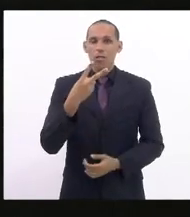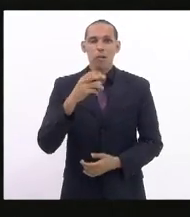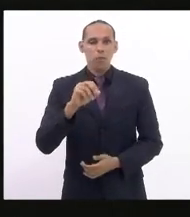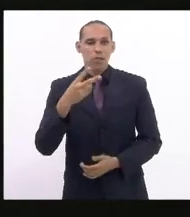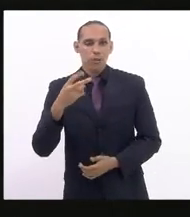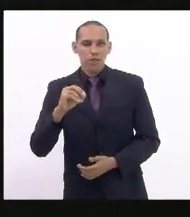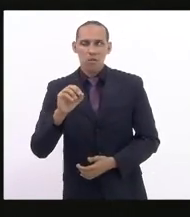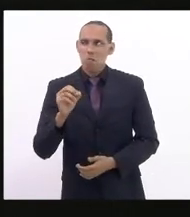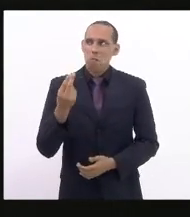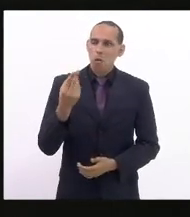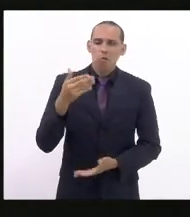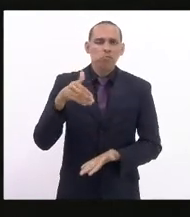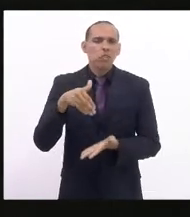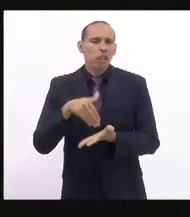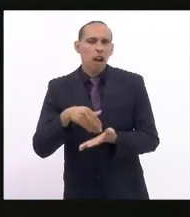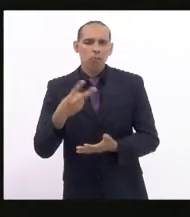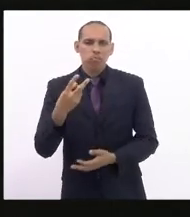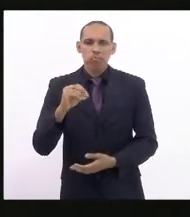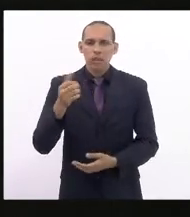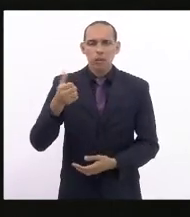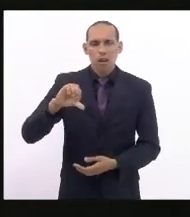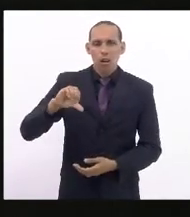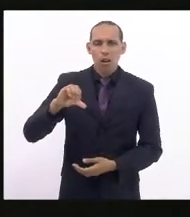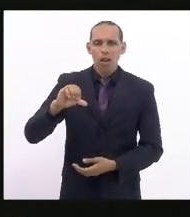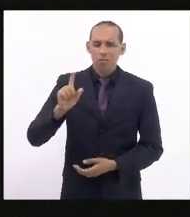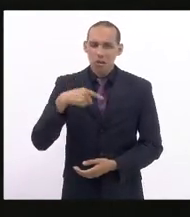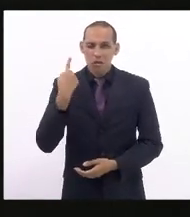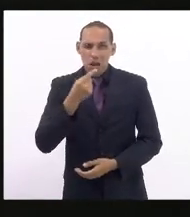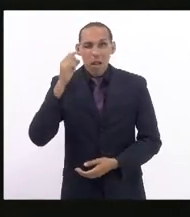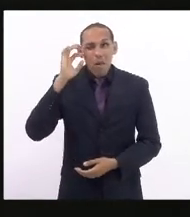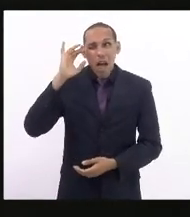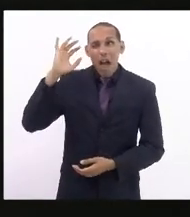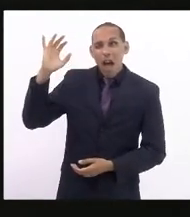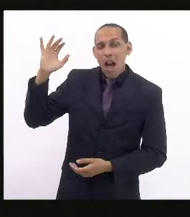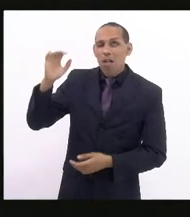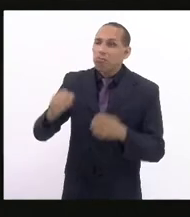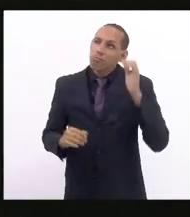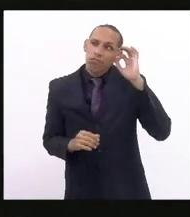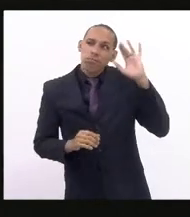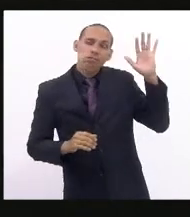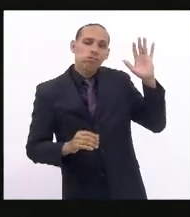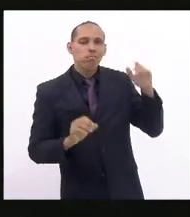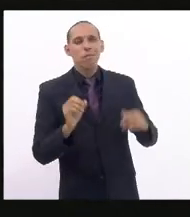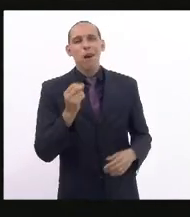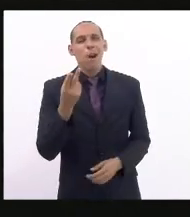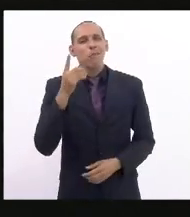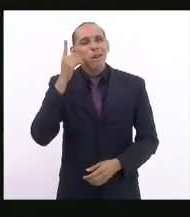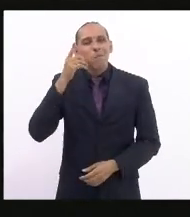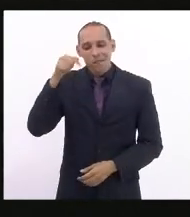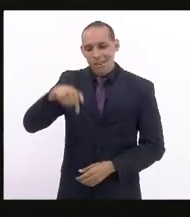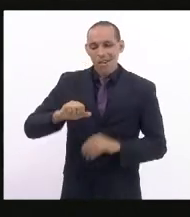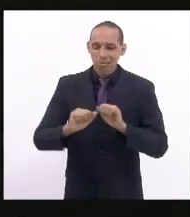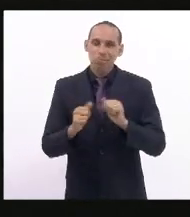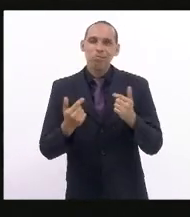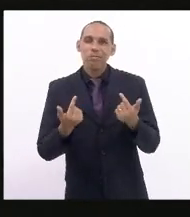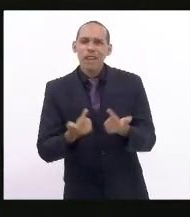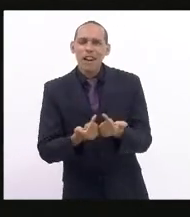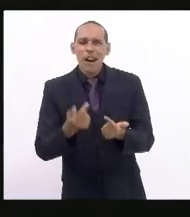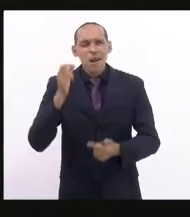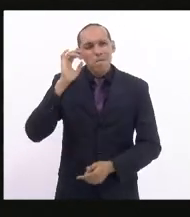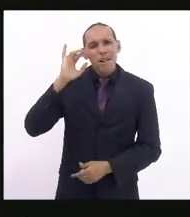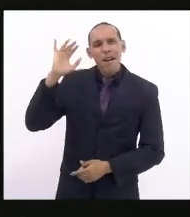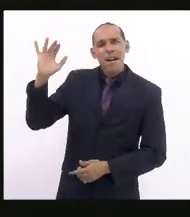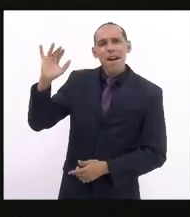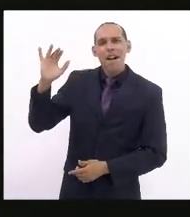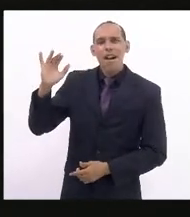ou no final de 2019, não passava na mente de nenhum dos deputados dessa casa que nós pudéssemos estar